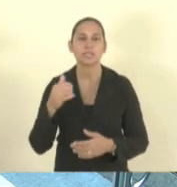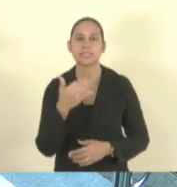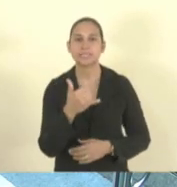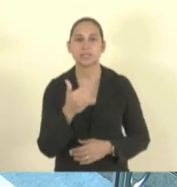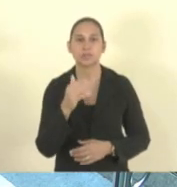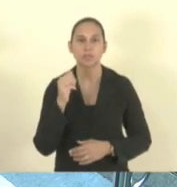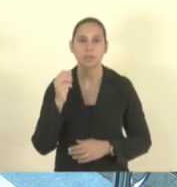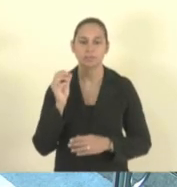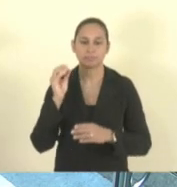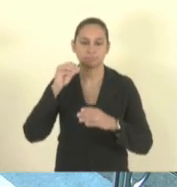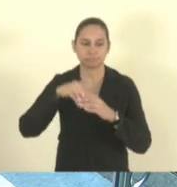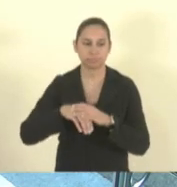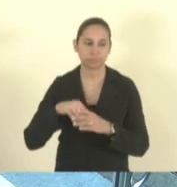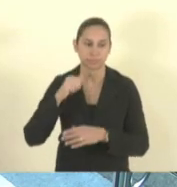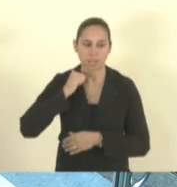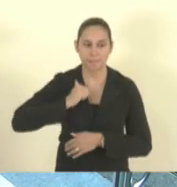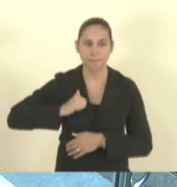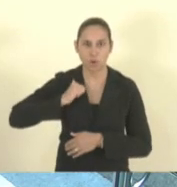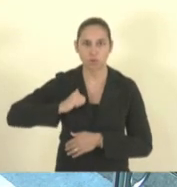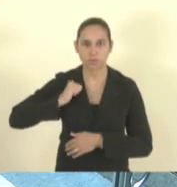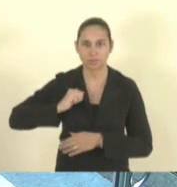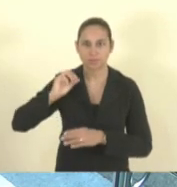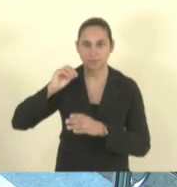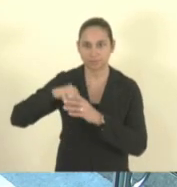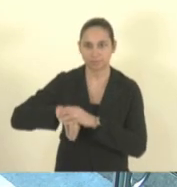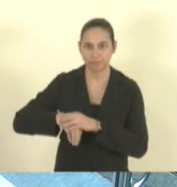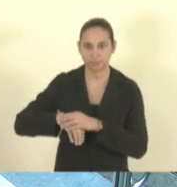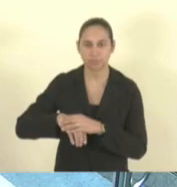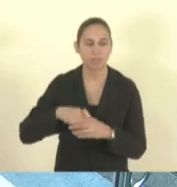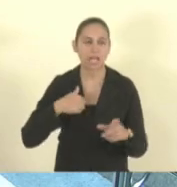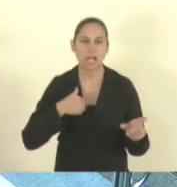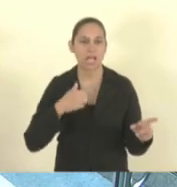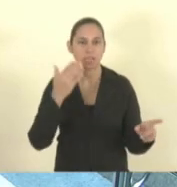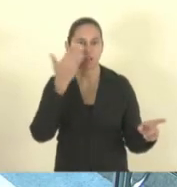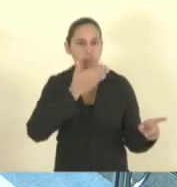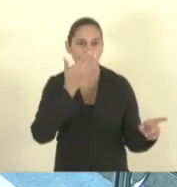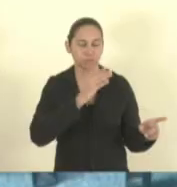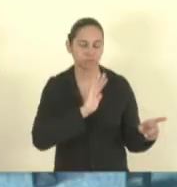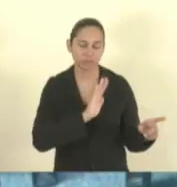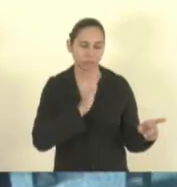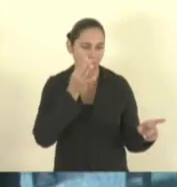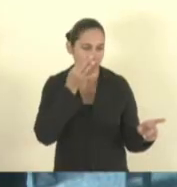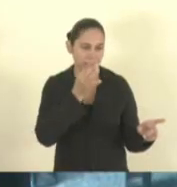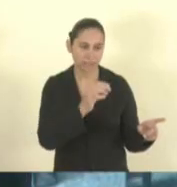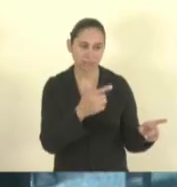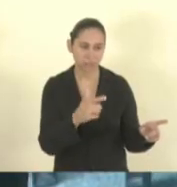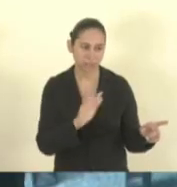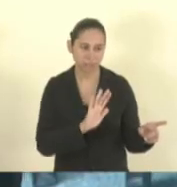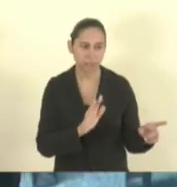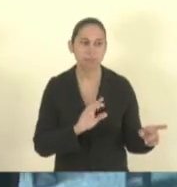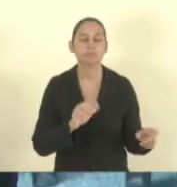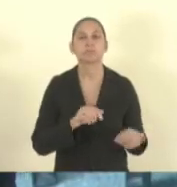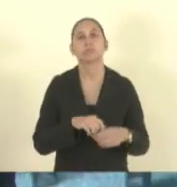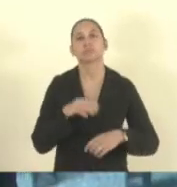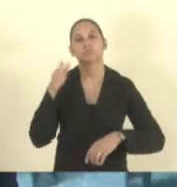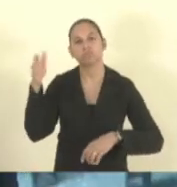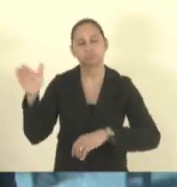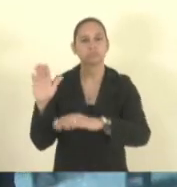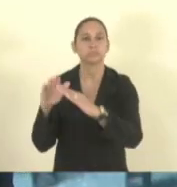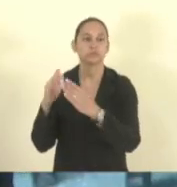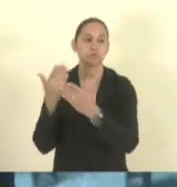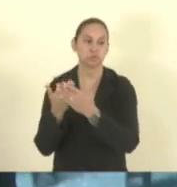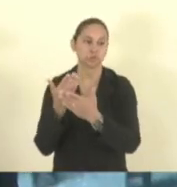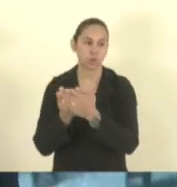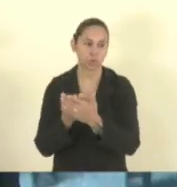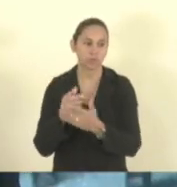ela não viu ela não viu foi a falta de atenção ela reconhece e falou lá na escola mas ele